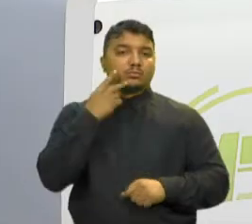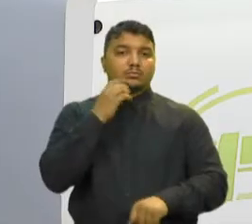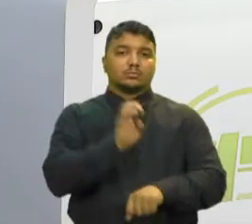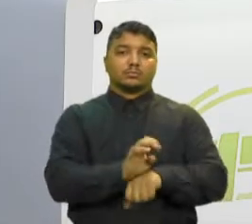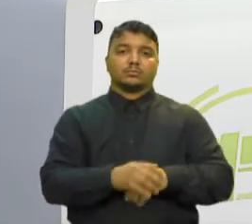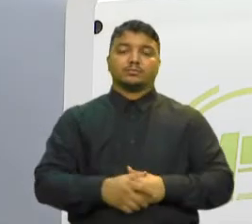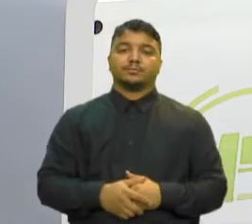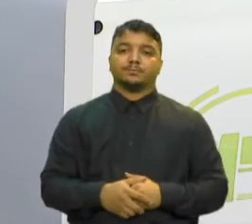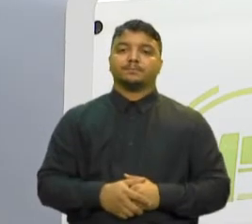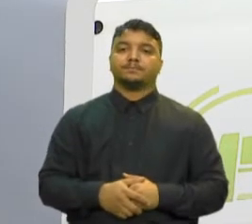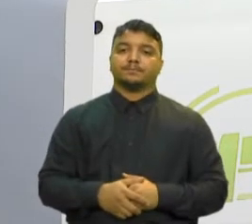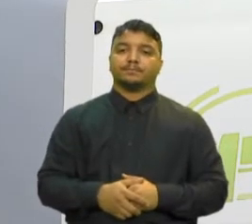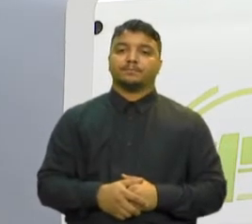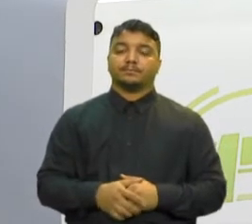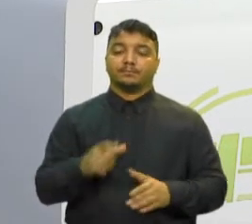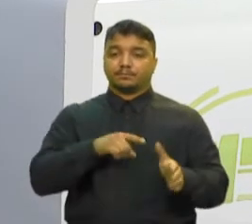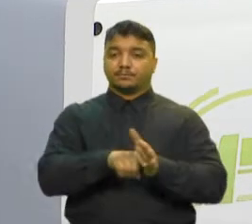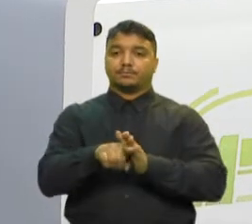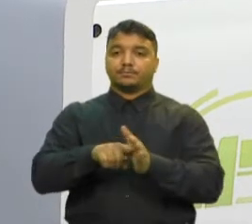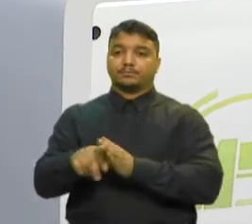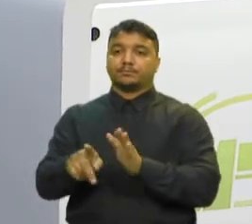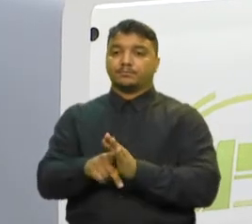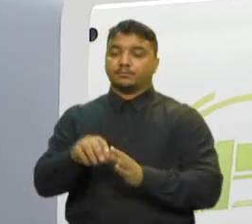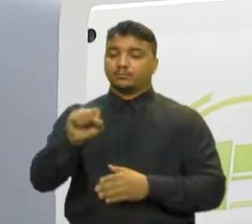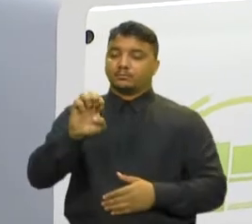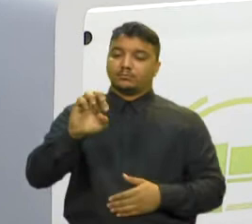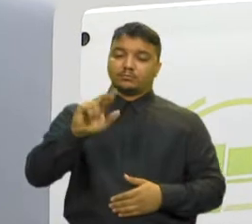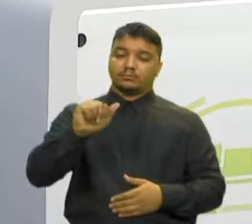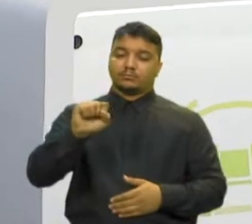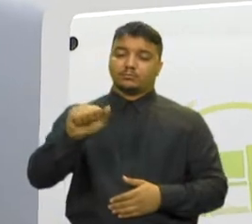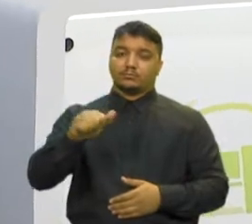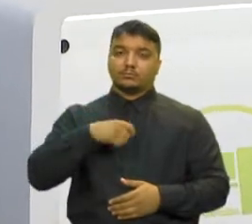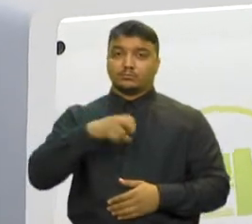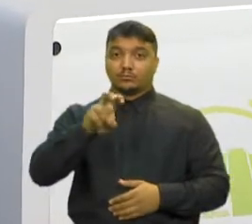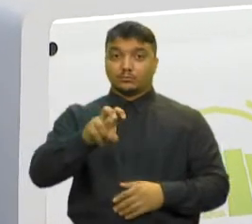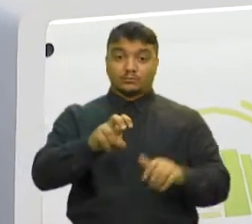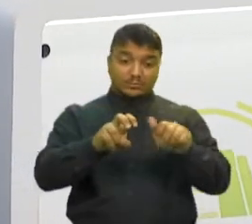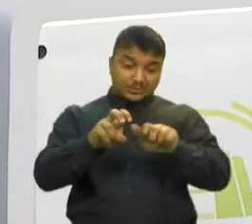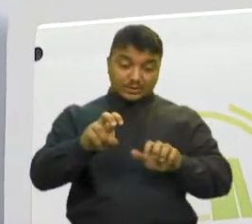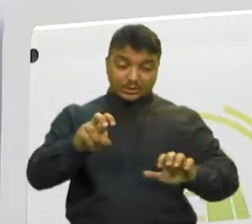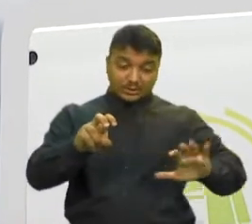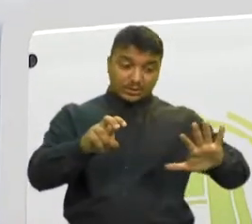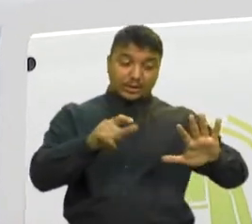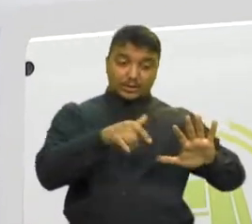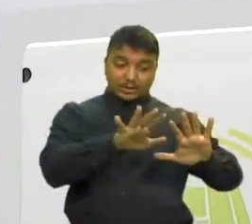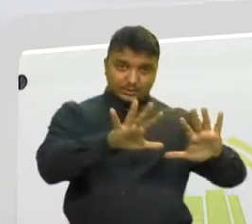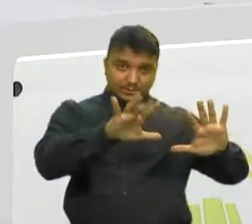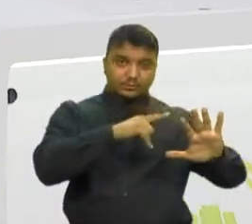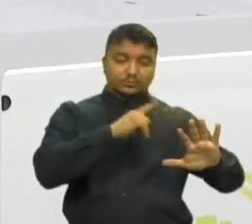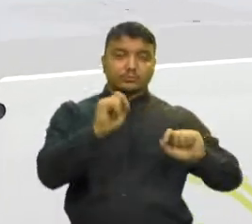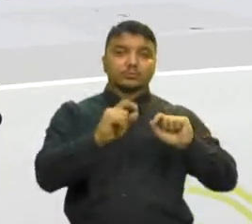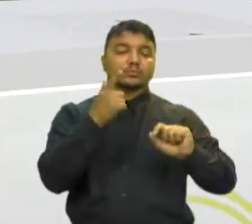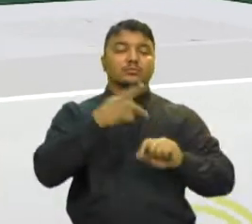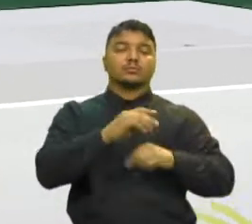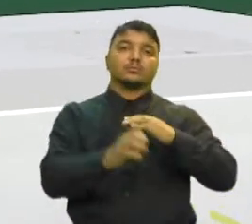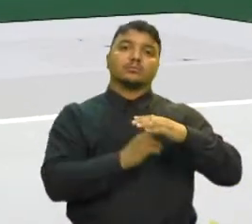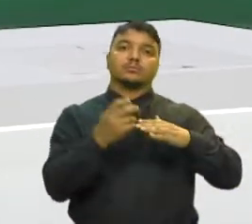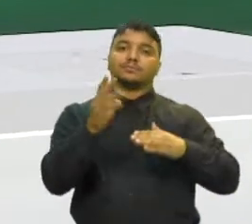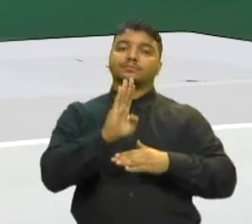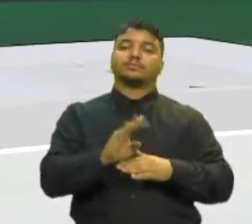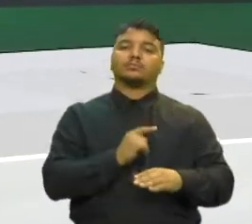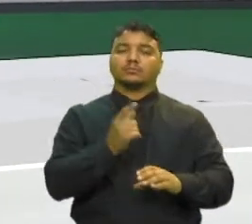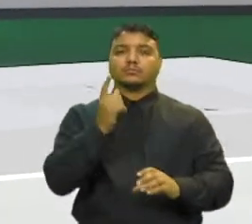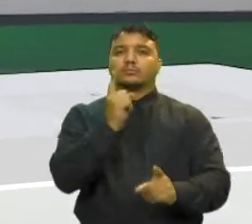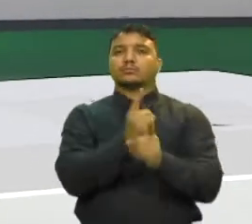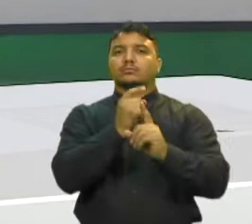Uma pesquisa da Serasa aponta que 5 em cada 10 micro, pequenas e médias empresas brasileiras Identificaram